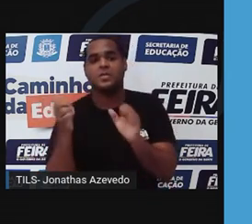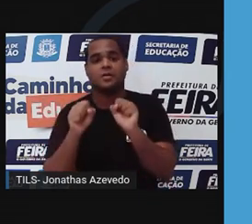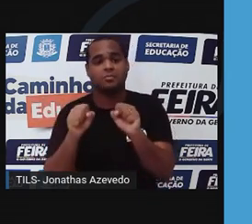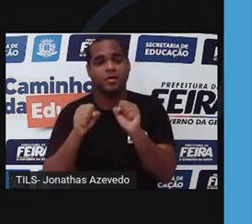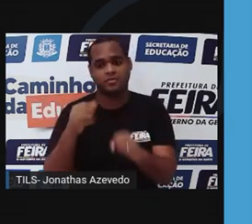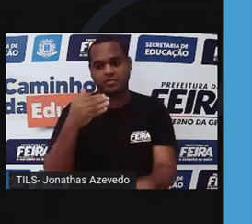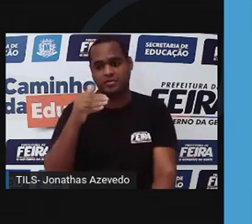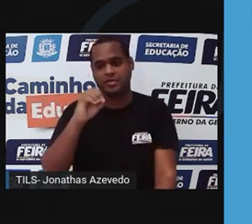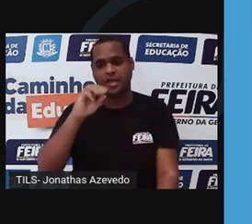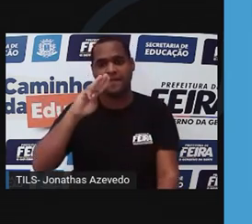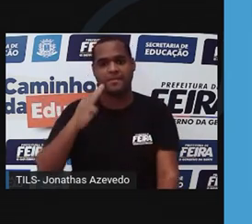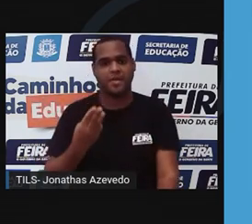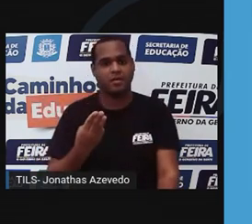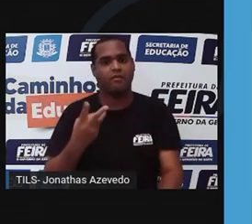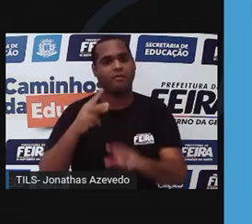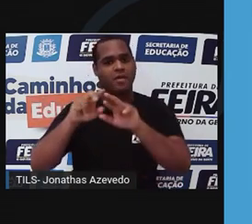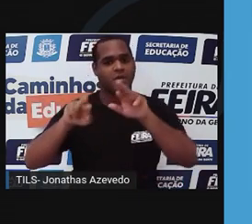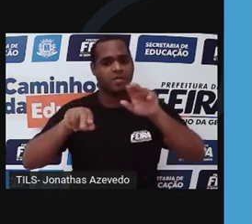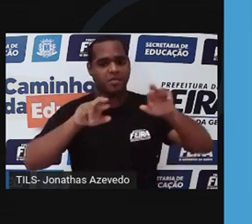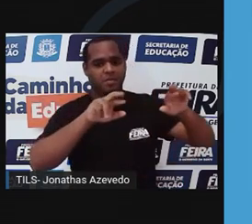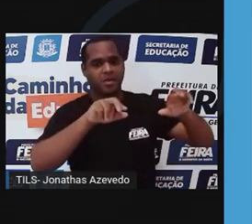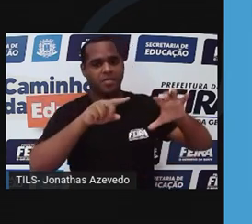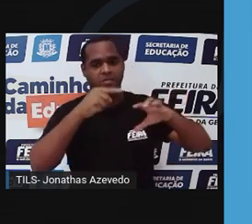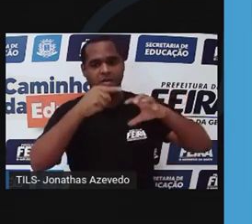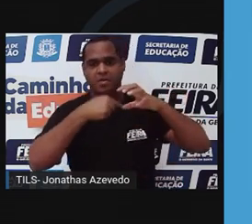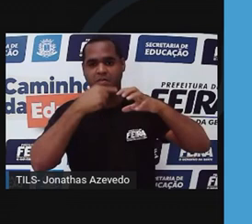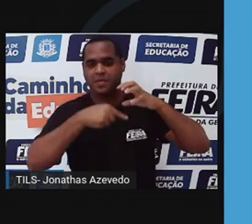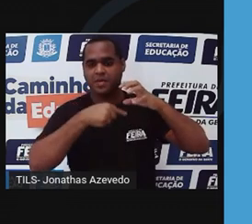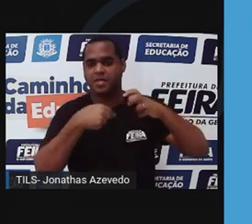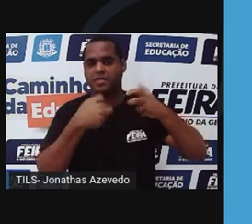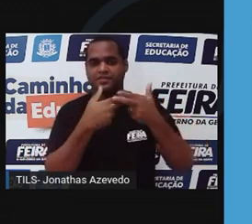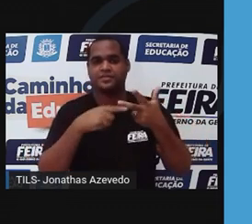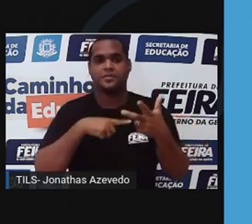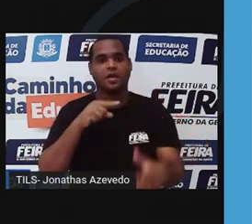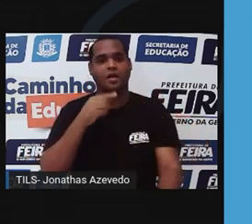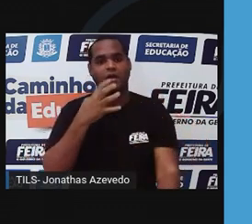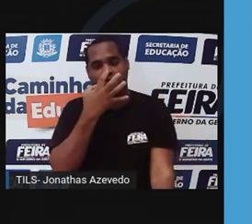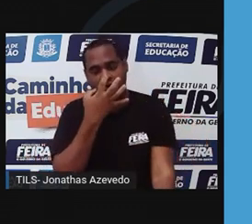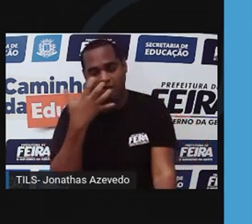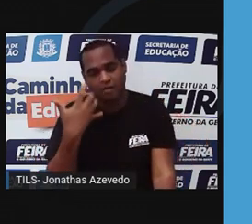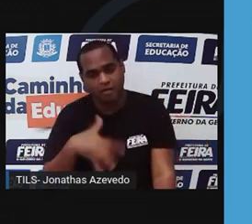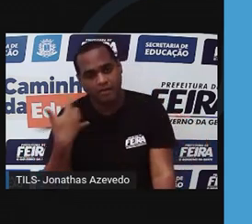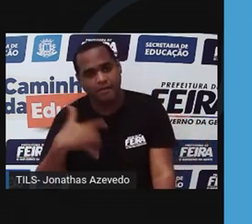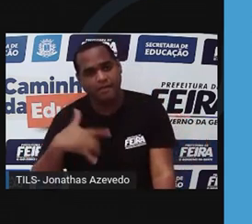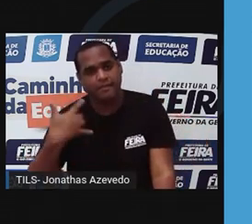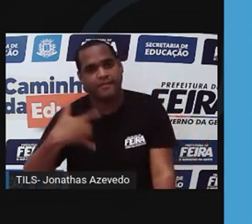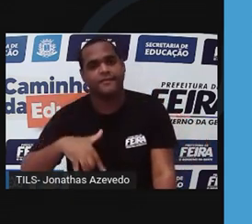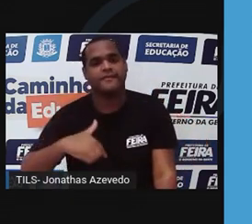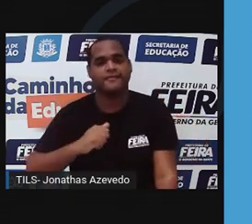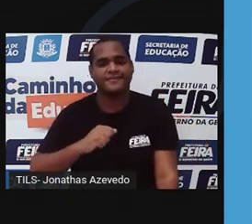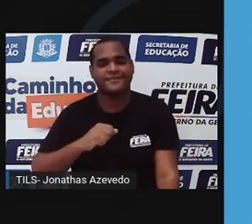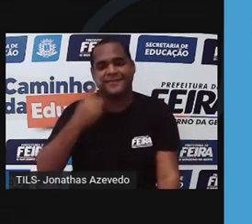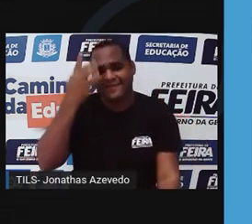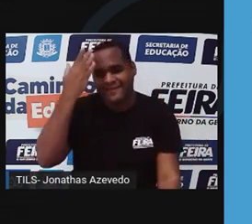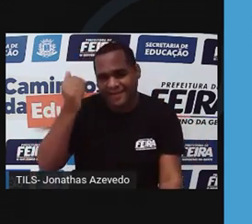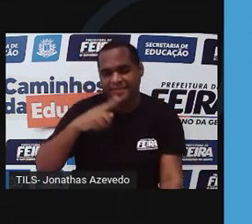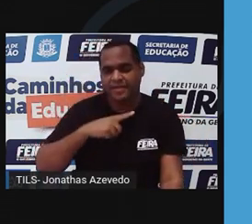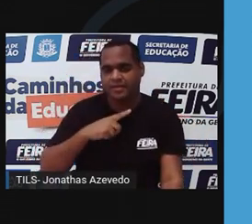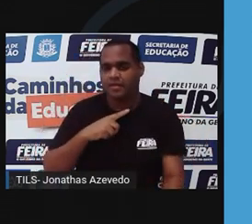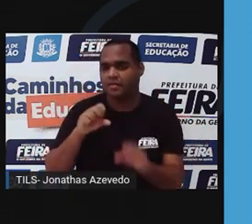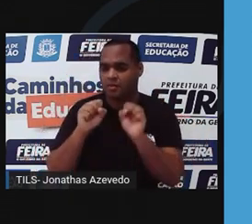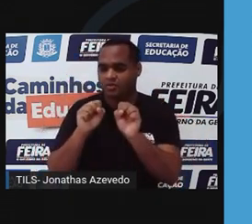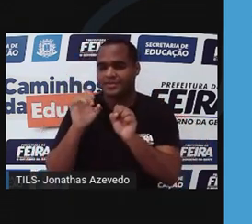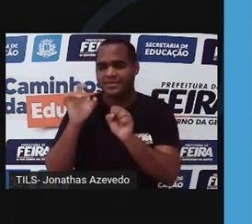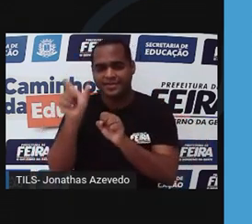dez milhões de tipos diferentes no mundo todo. Impressionante! Vocês sabiam que tem uma